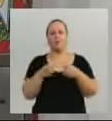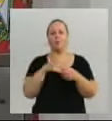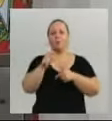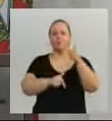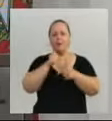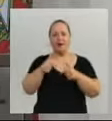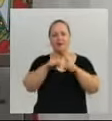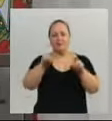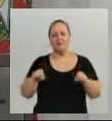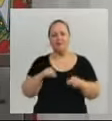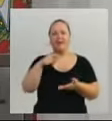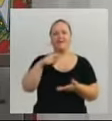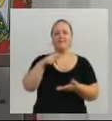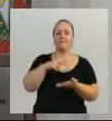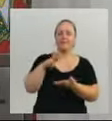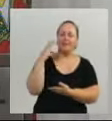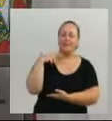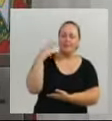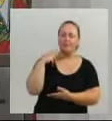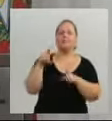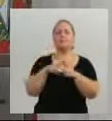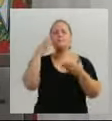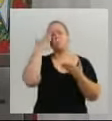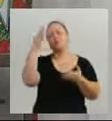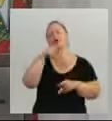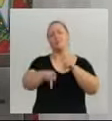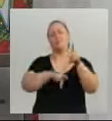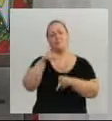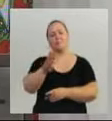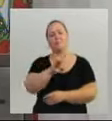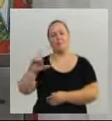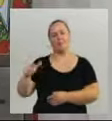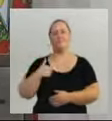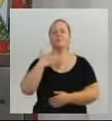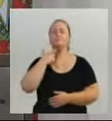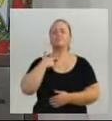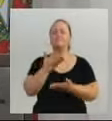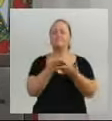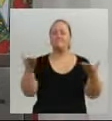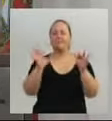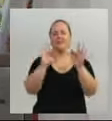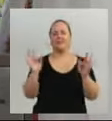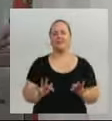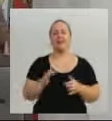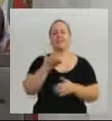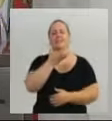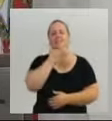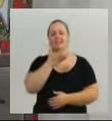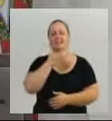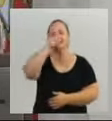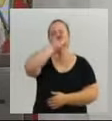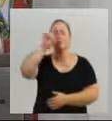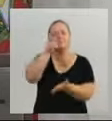de gabinete, muito obrigado a todos, e a população de Blumenau. Desejar a todos vocês um feliz Natal. Que Deus continue dando